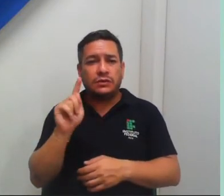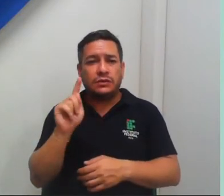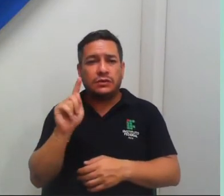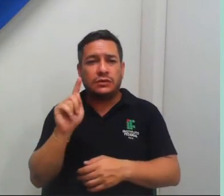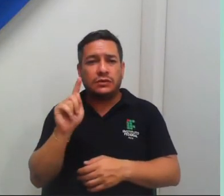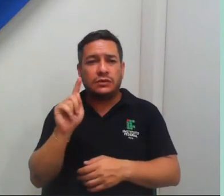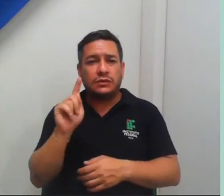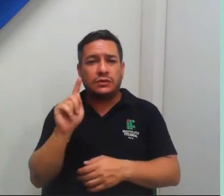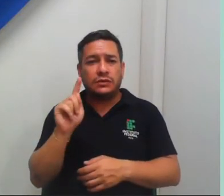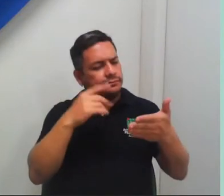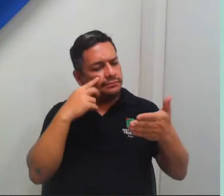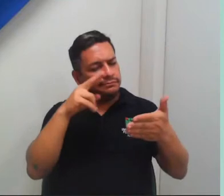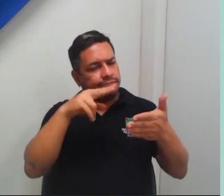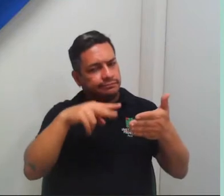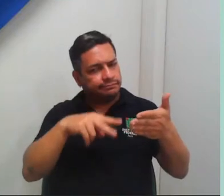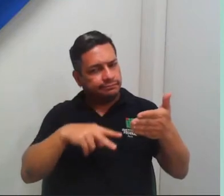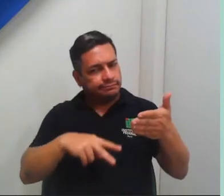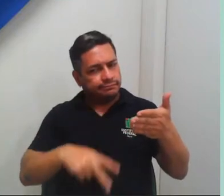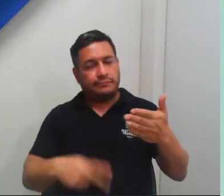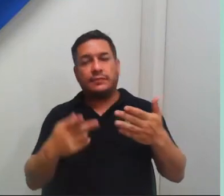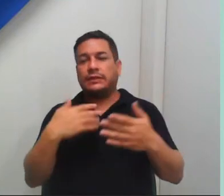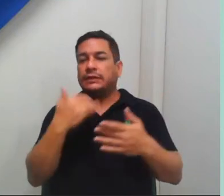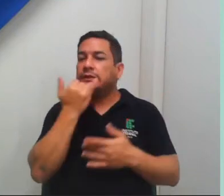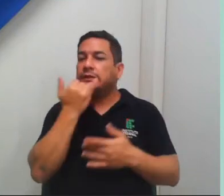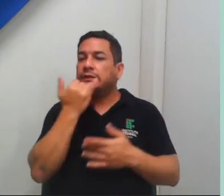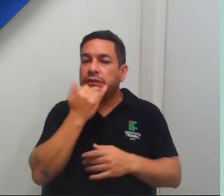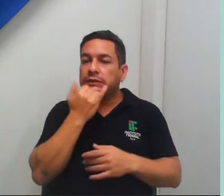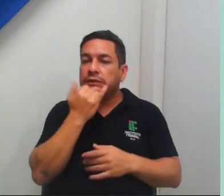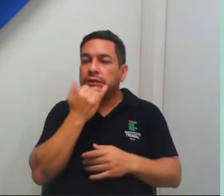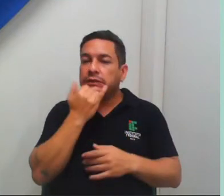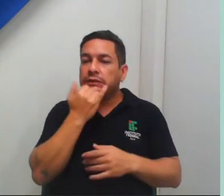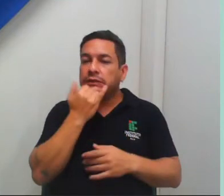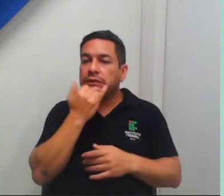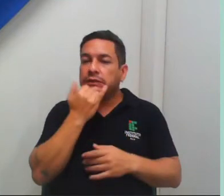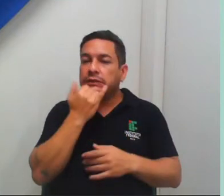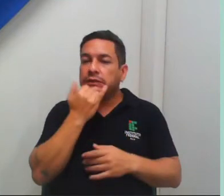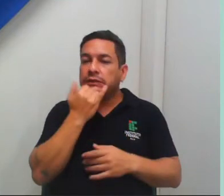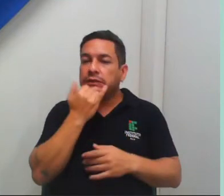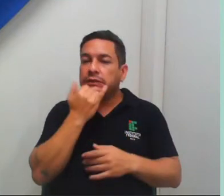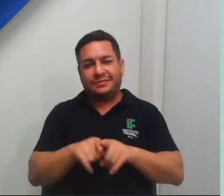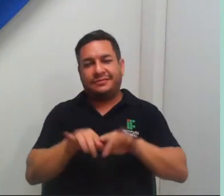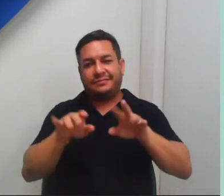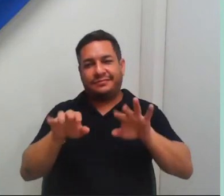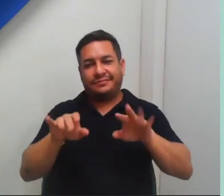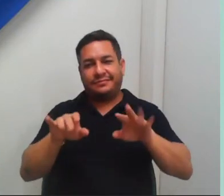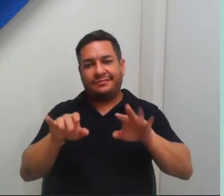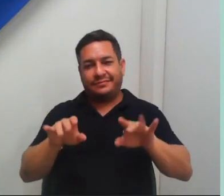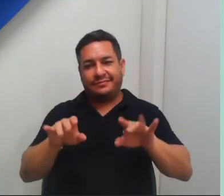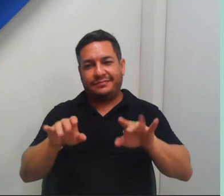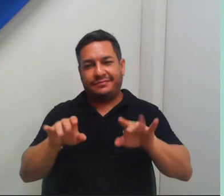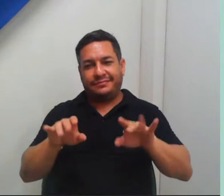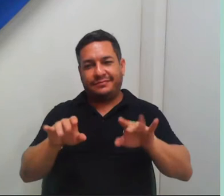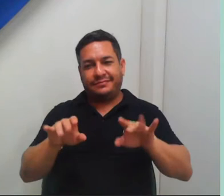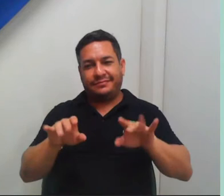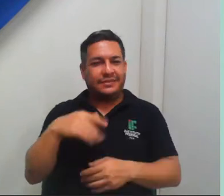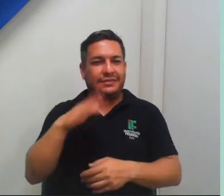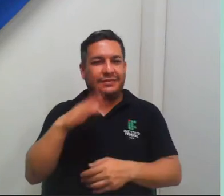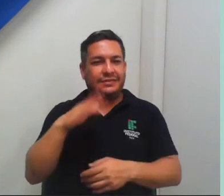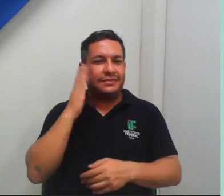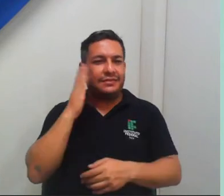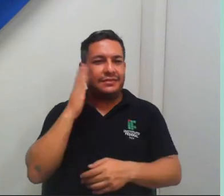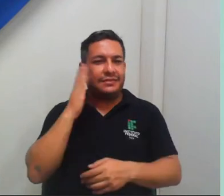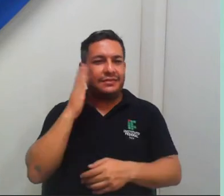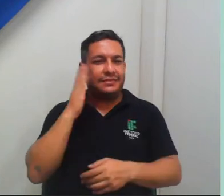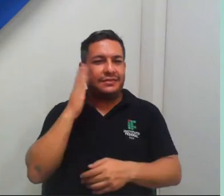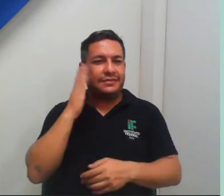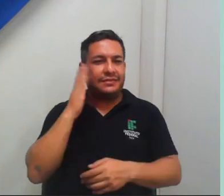então não consegui entrar antes, peço perdão, mas eu estava trabalhando no computador, gente, assim, todo mundo aqui sabe como é que é, né, cada um com